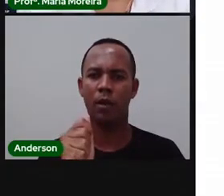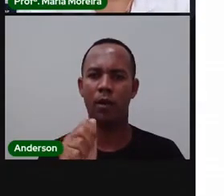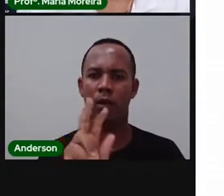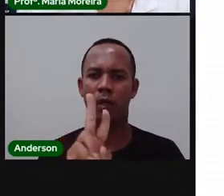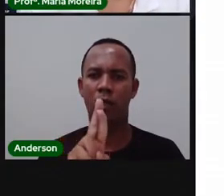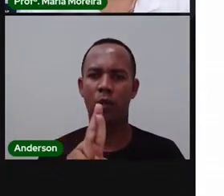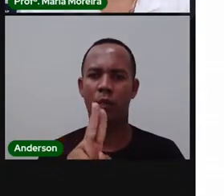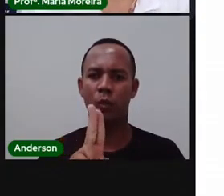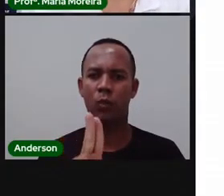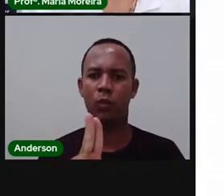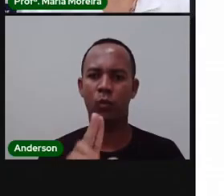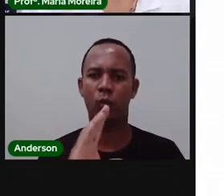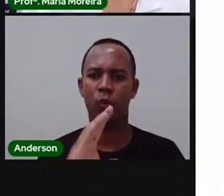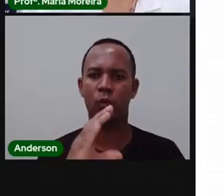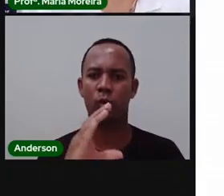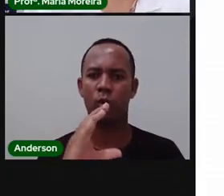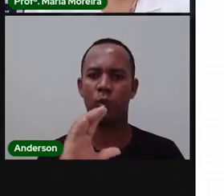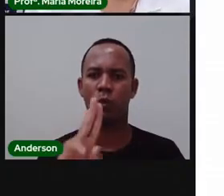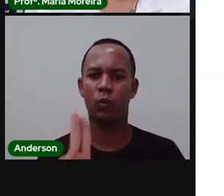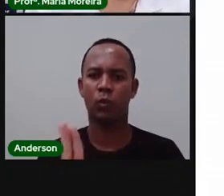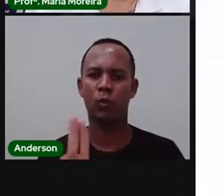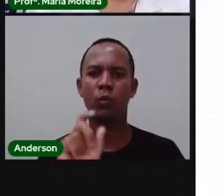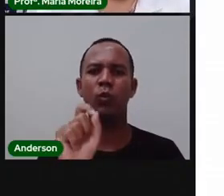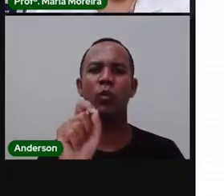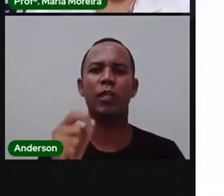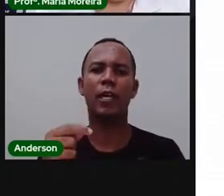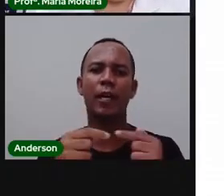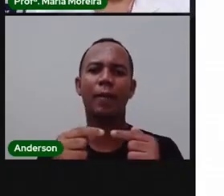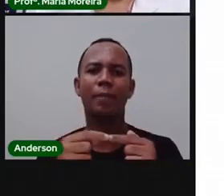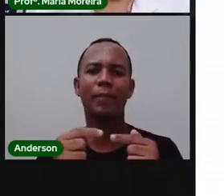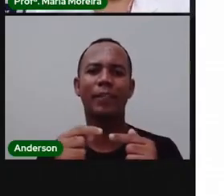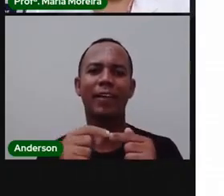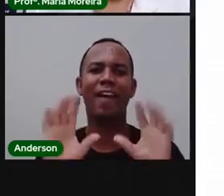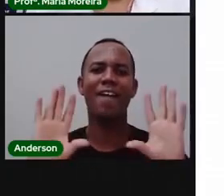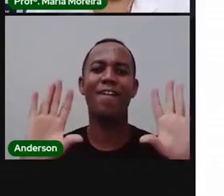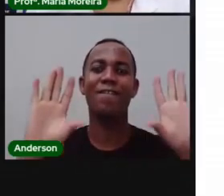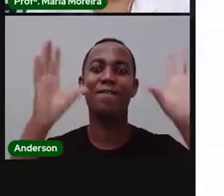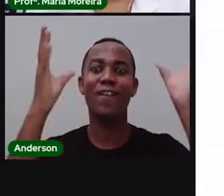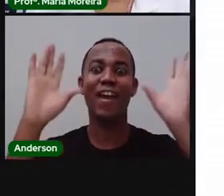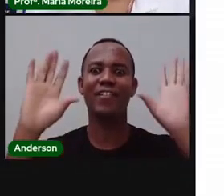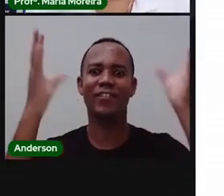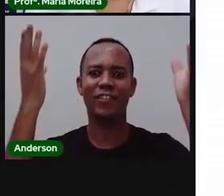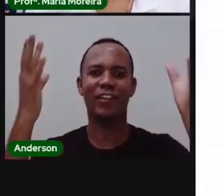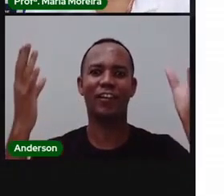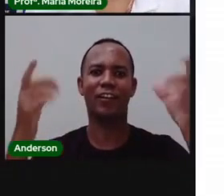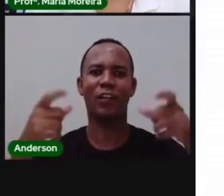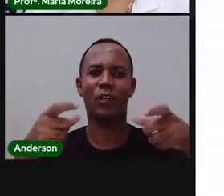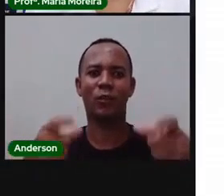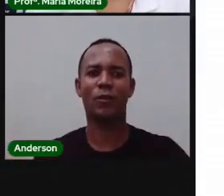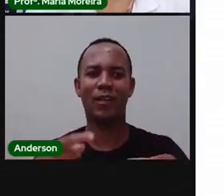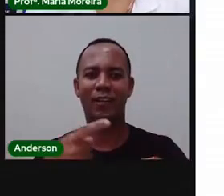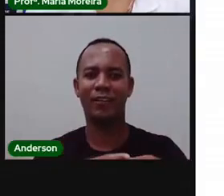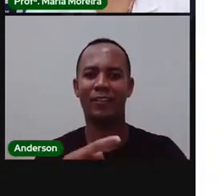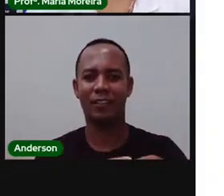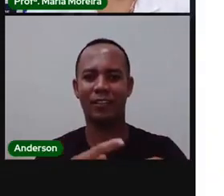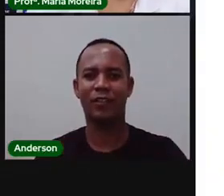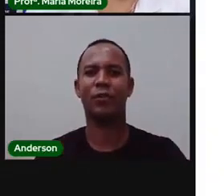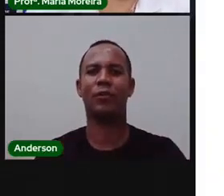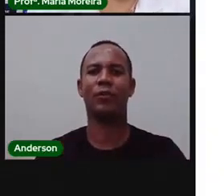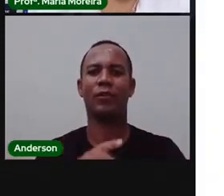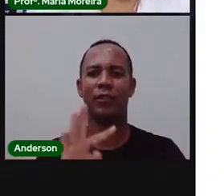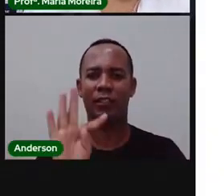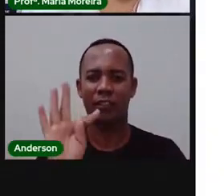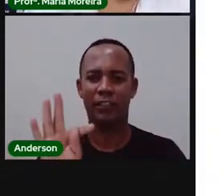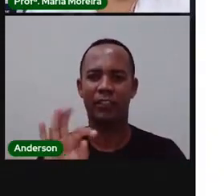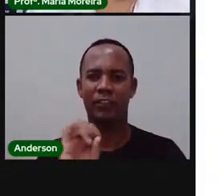Reisado, ele é pra festejar o Dia dos Reis Magos, que é 6 de janeiro. E aí, essa é